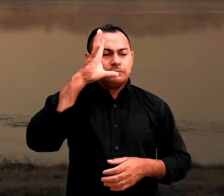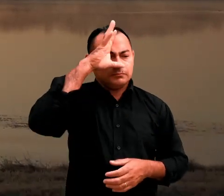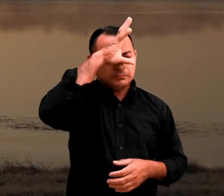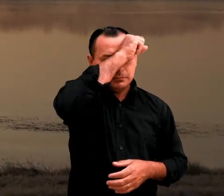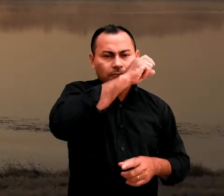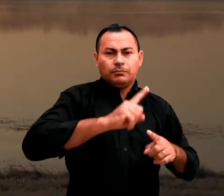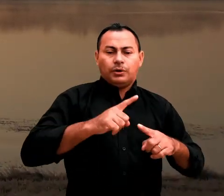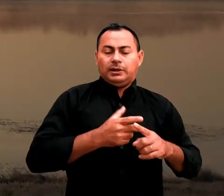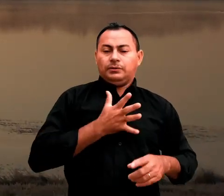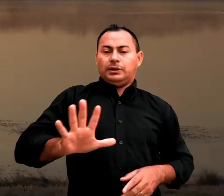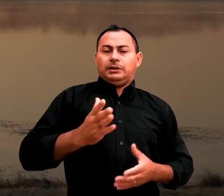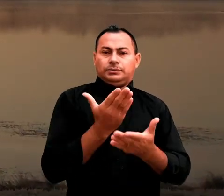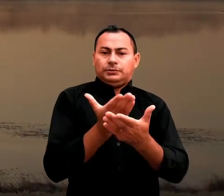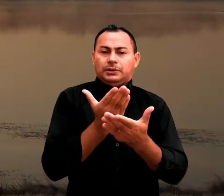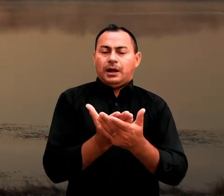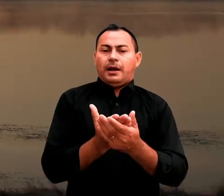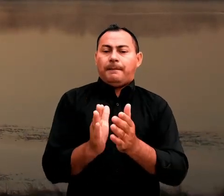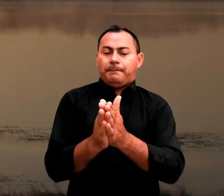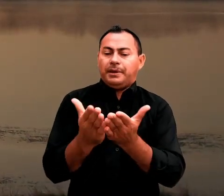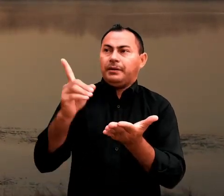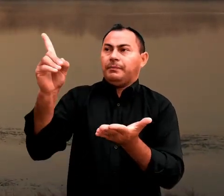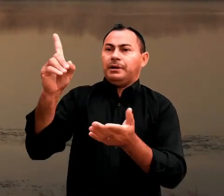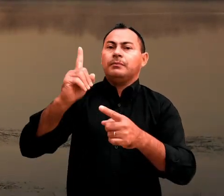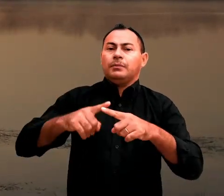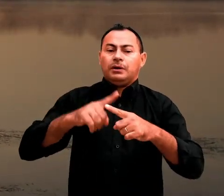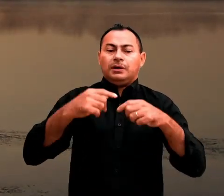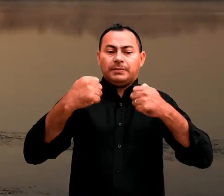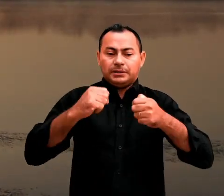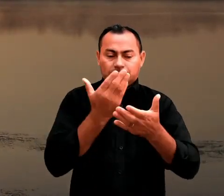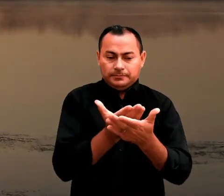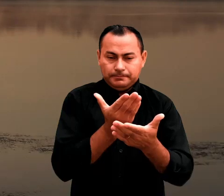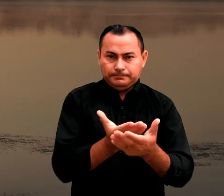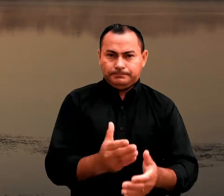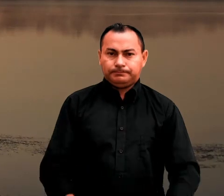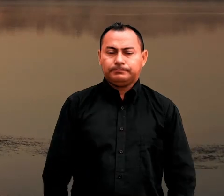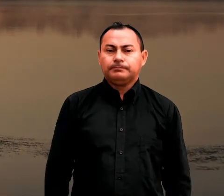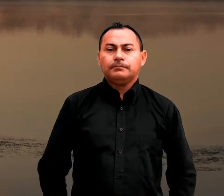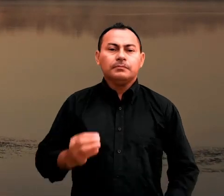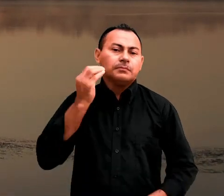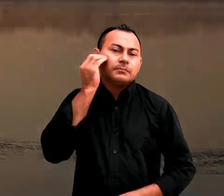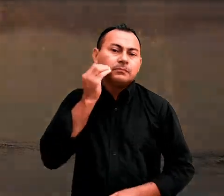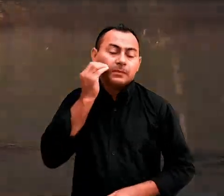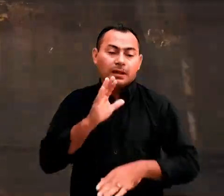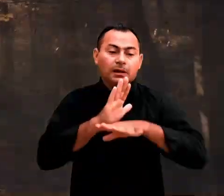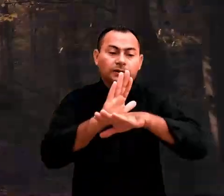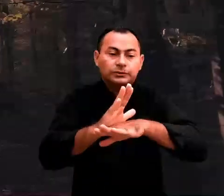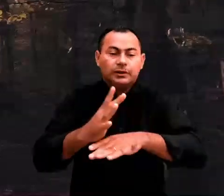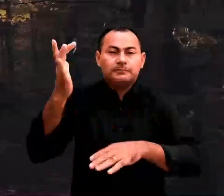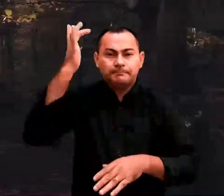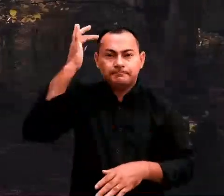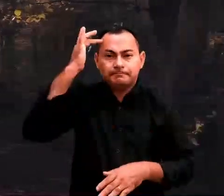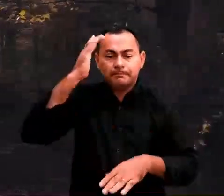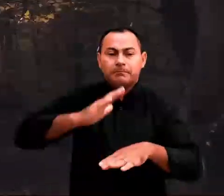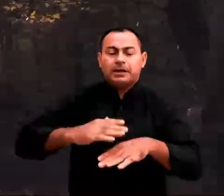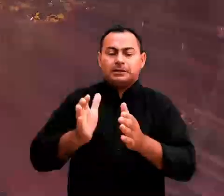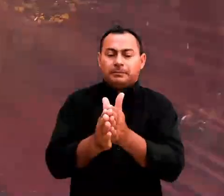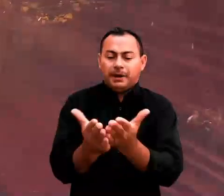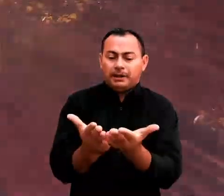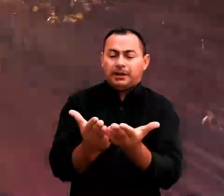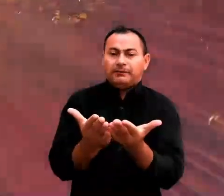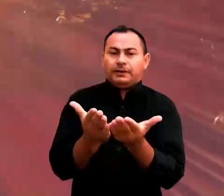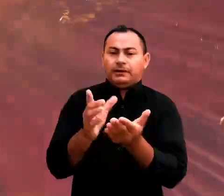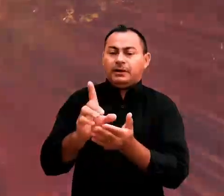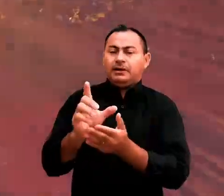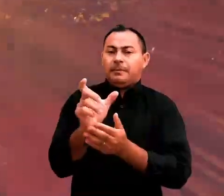compreendido porque ele não queria estudar a Bíblia e porque ele precisava estudá-la. Essa experiência o ajudou a valorizar mais as